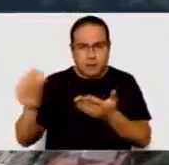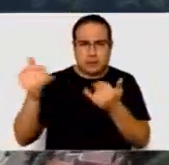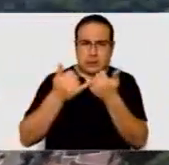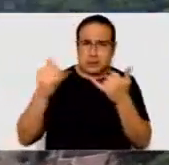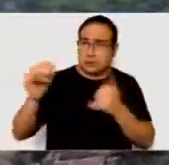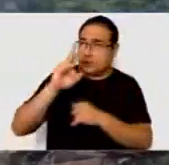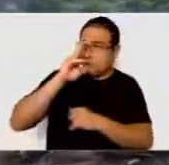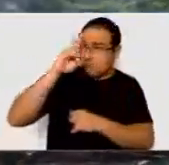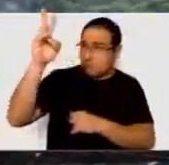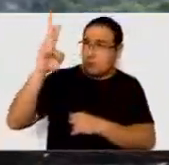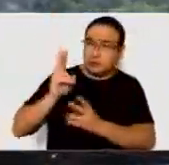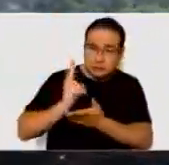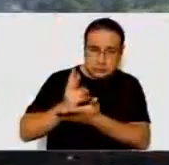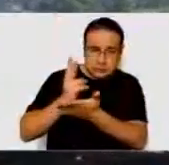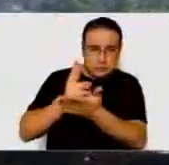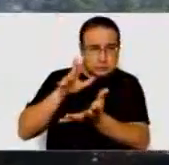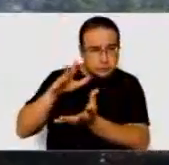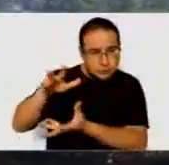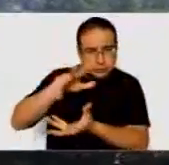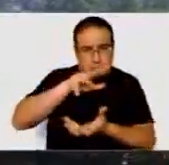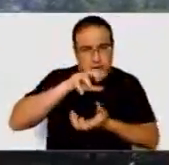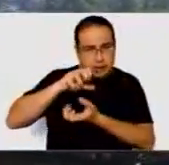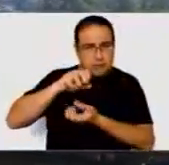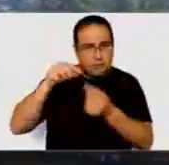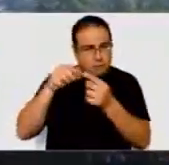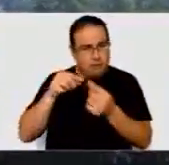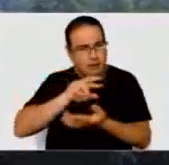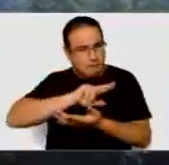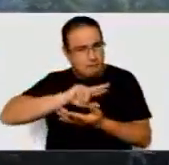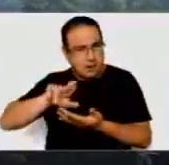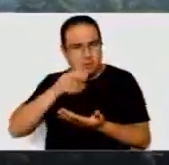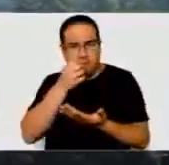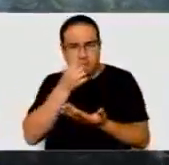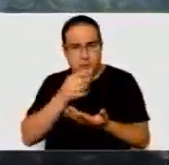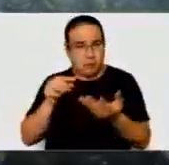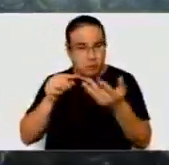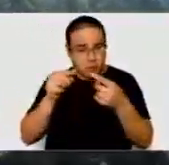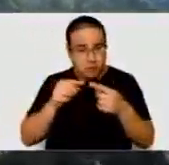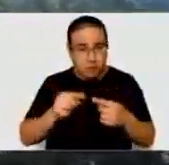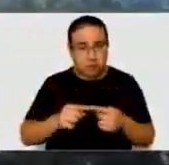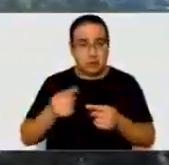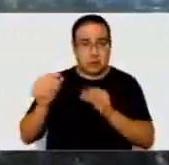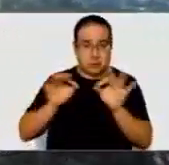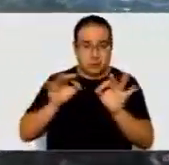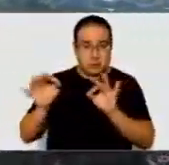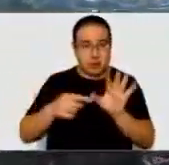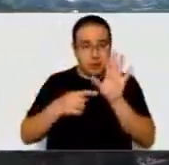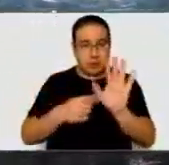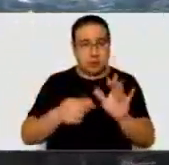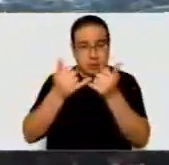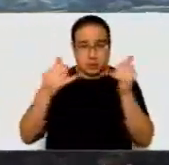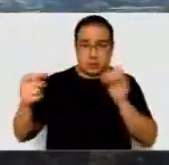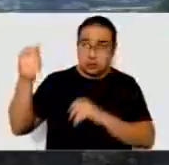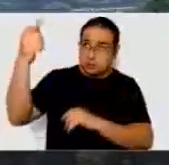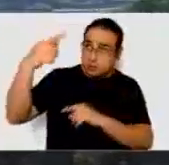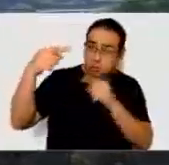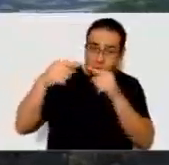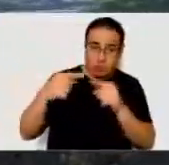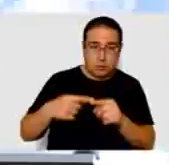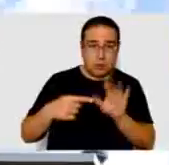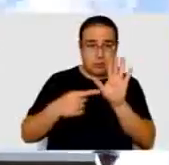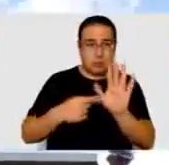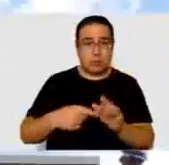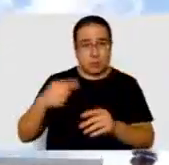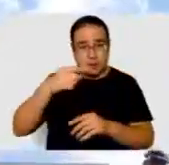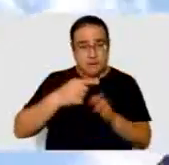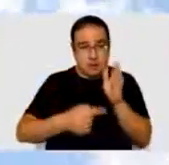Inesgotável, renovável e sustentável. Foi pensando nisso que investimos no sistema de energia solar.